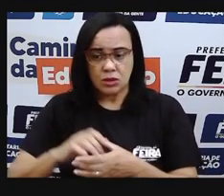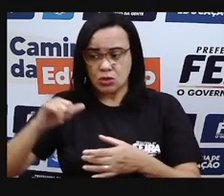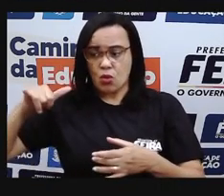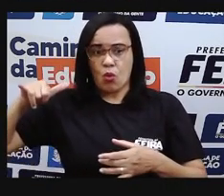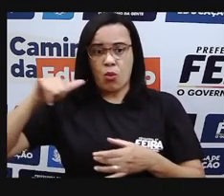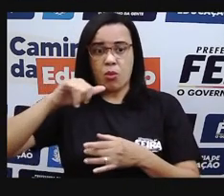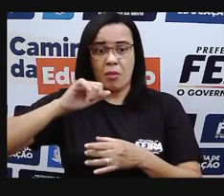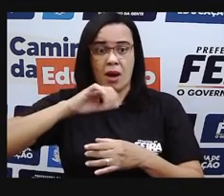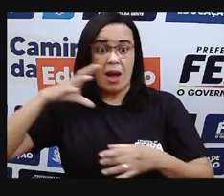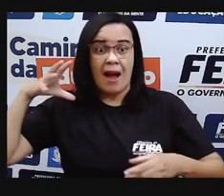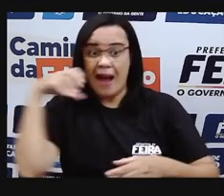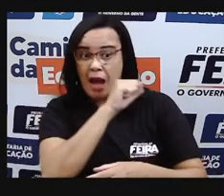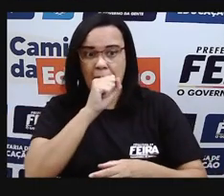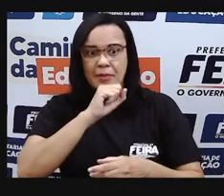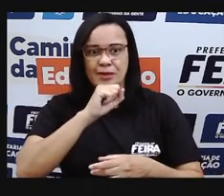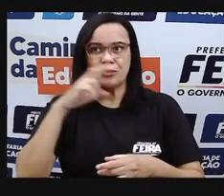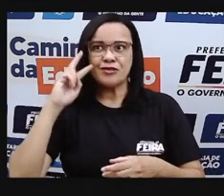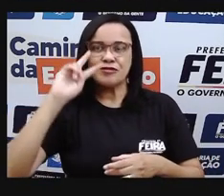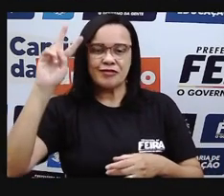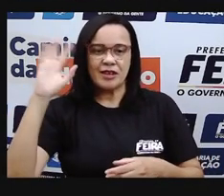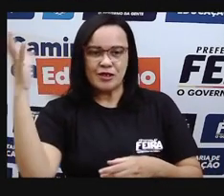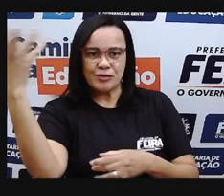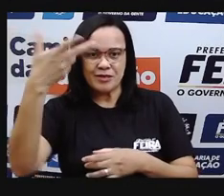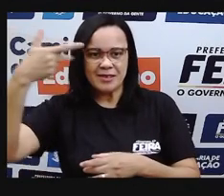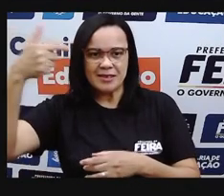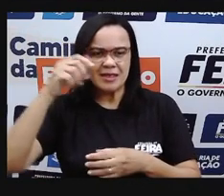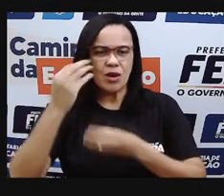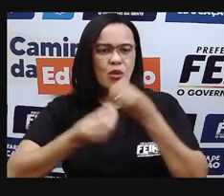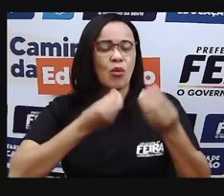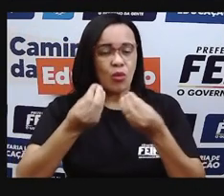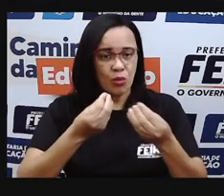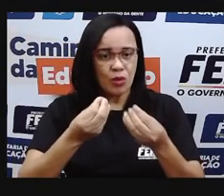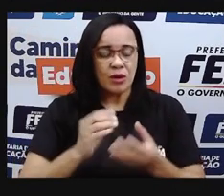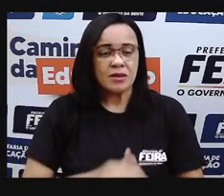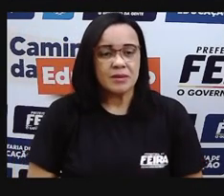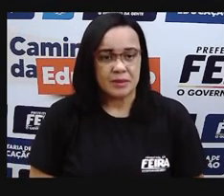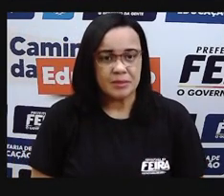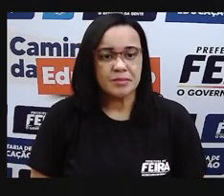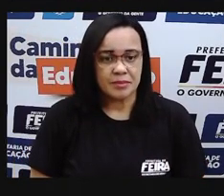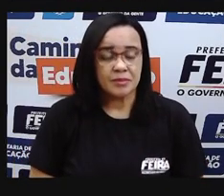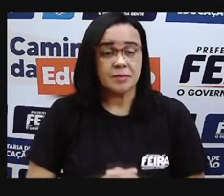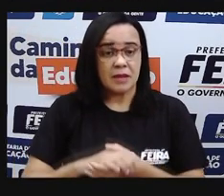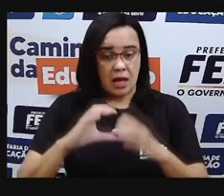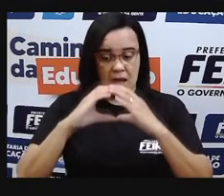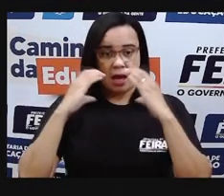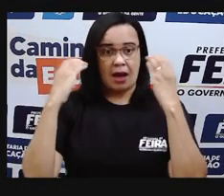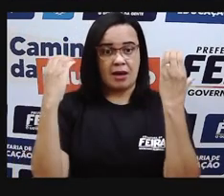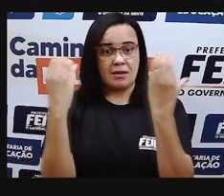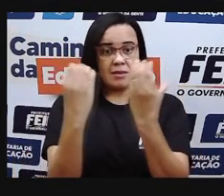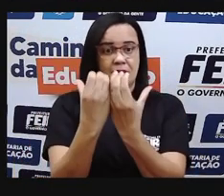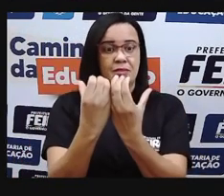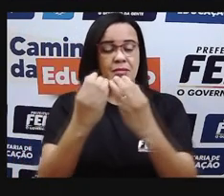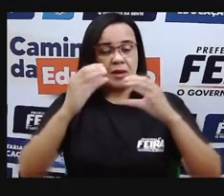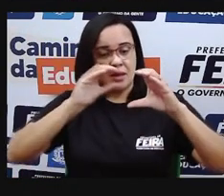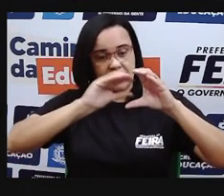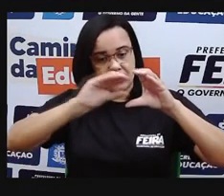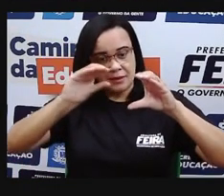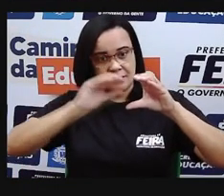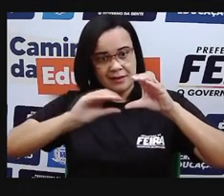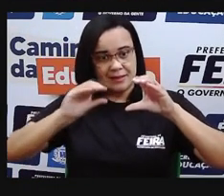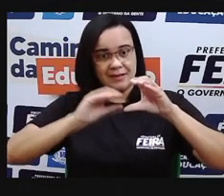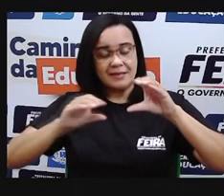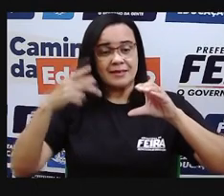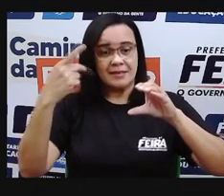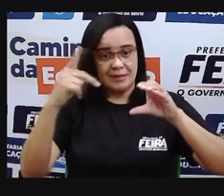no céu, a gente está observando aquele avião na camada da estratosfera. E a